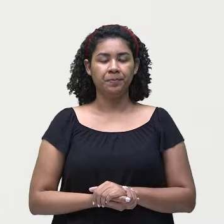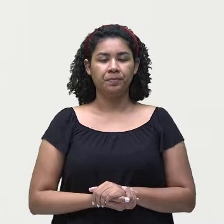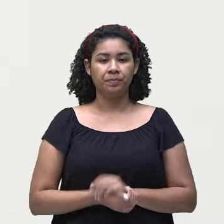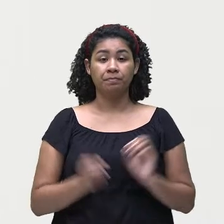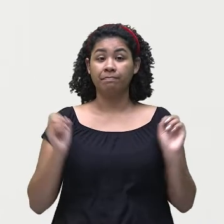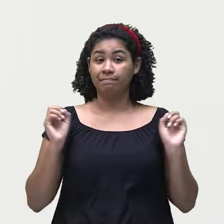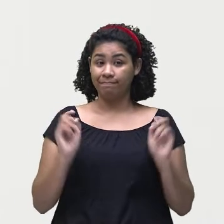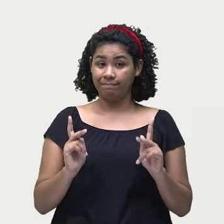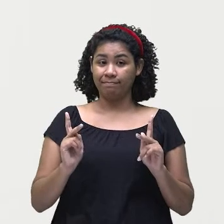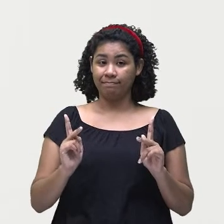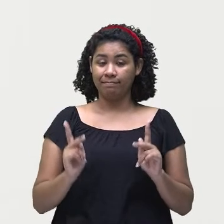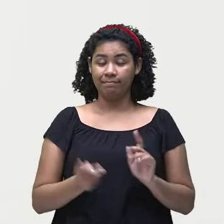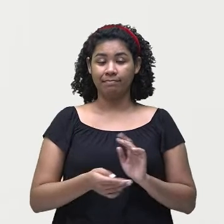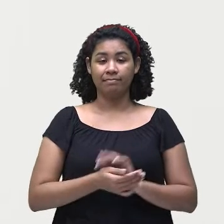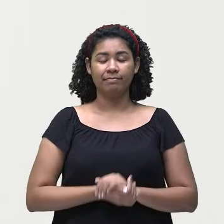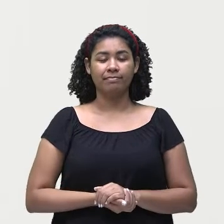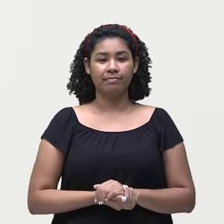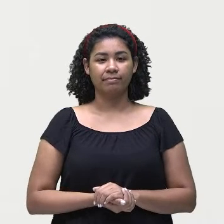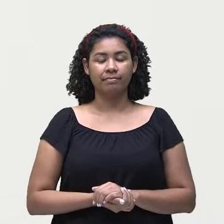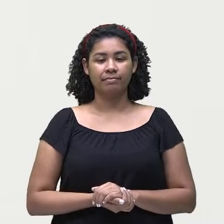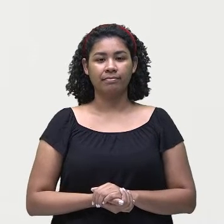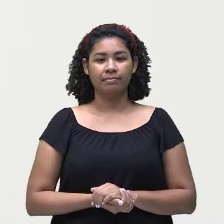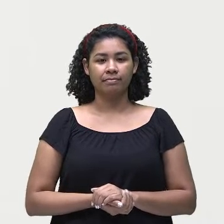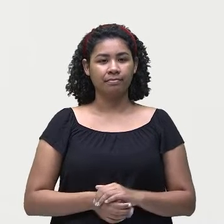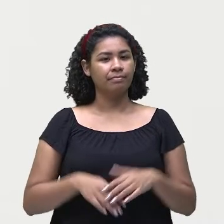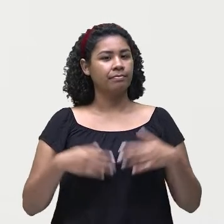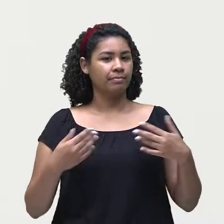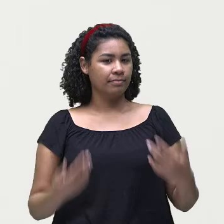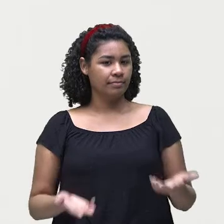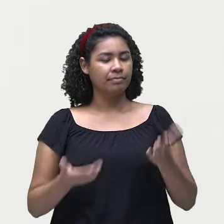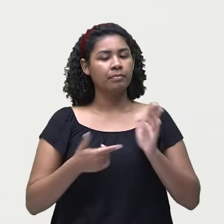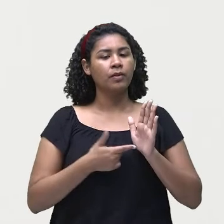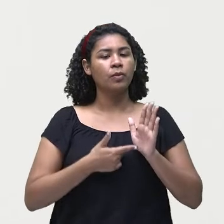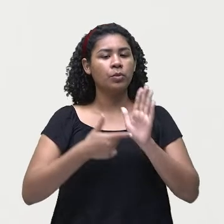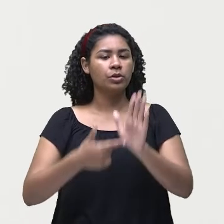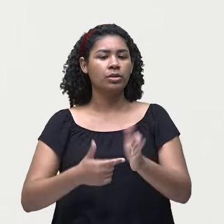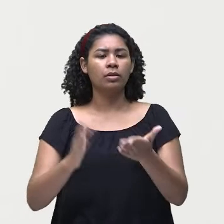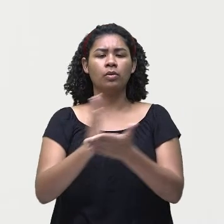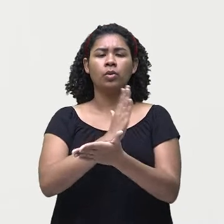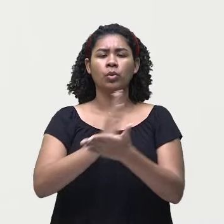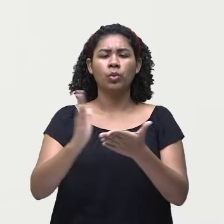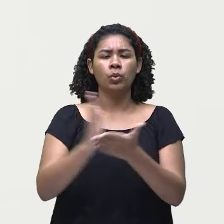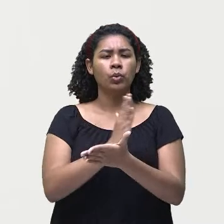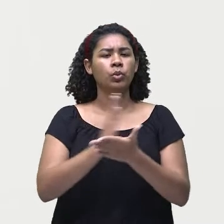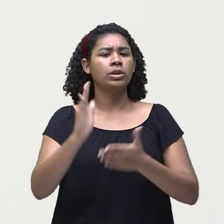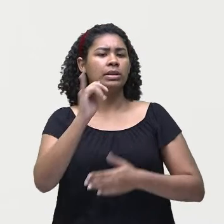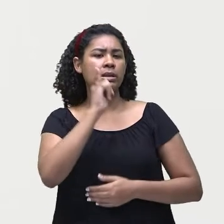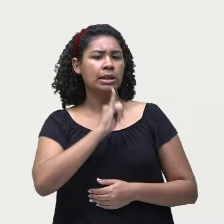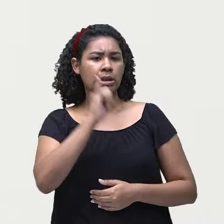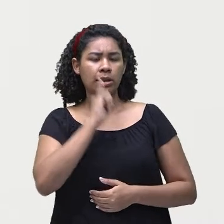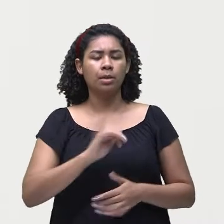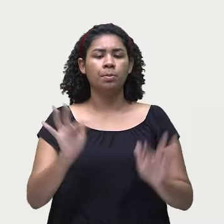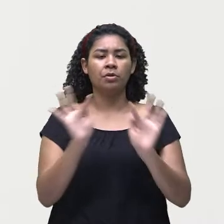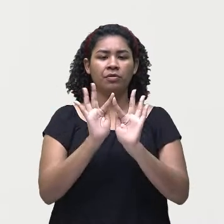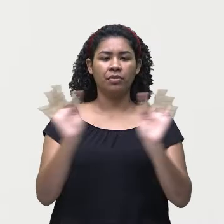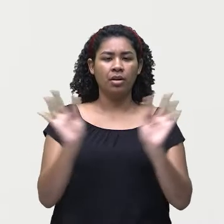Ok, gente? Então, nós vimos aí alguns exemplos, né? De frases